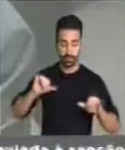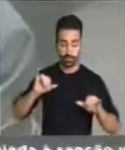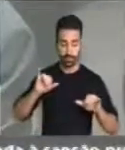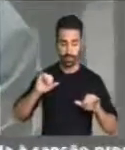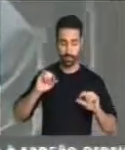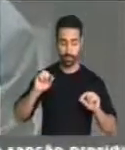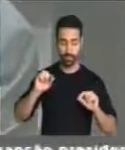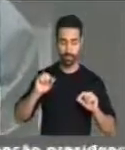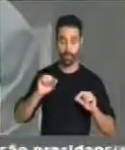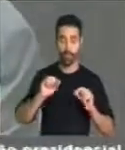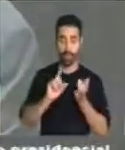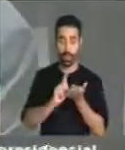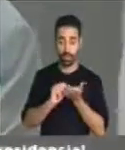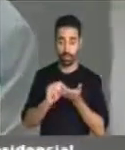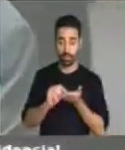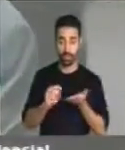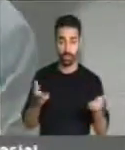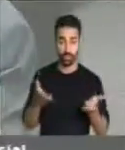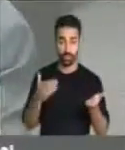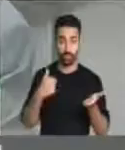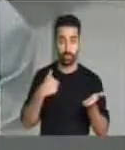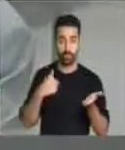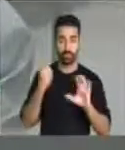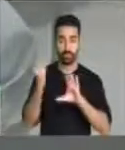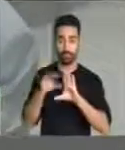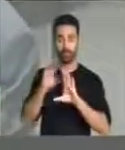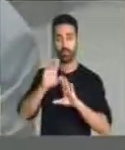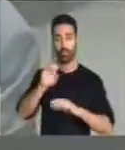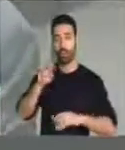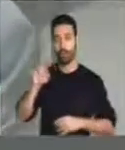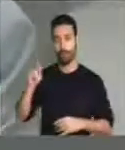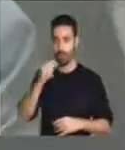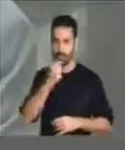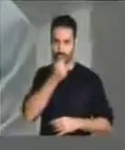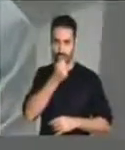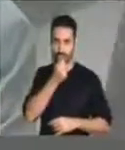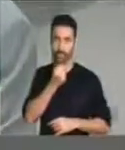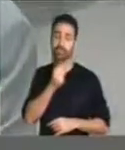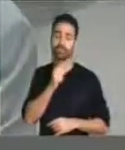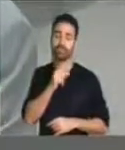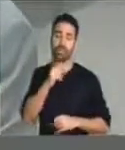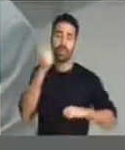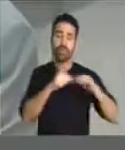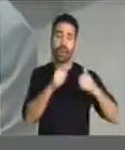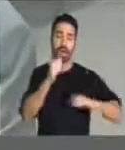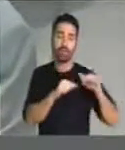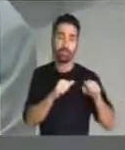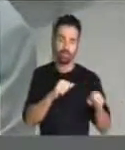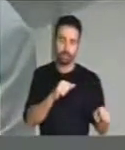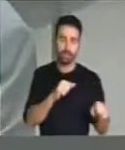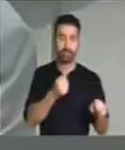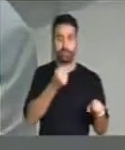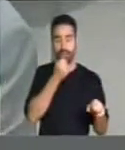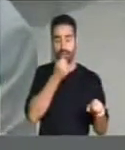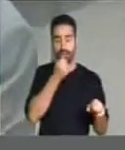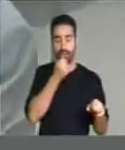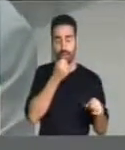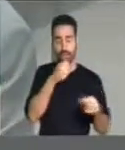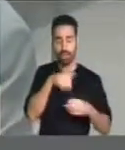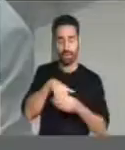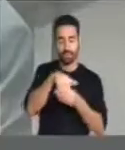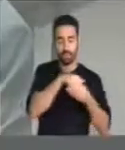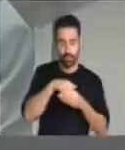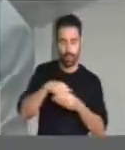Artigo meu saído hoje no blog do Noblá Fazendo uma análise Das eleições municipais Na verdade o